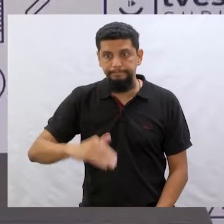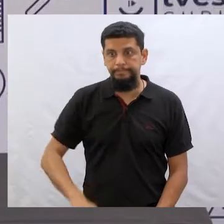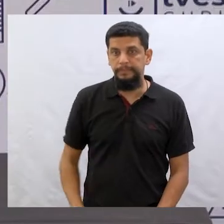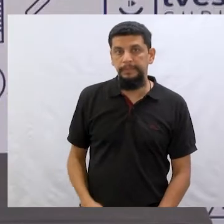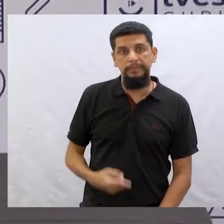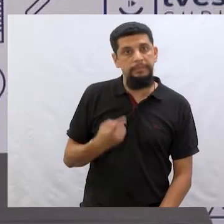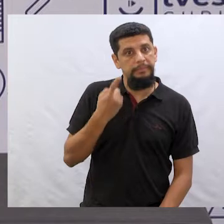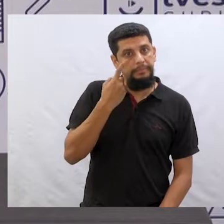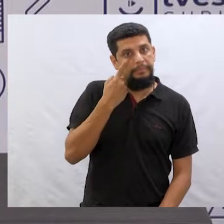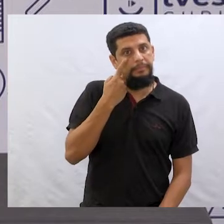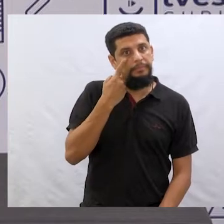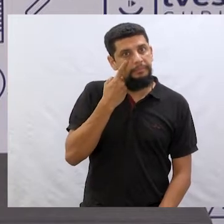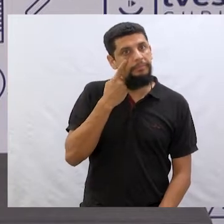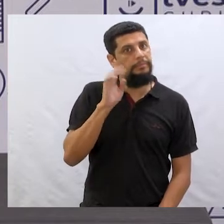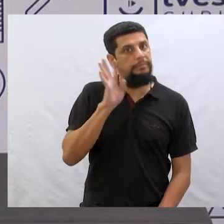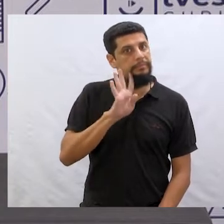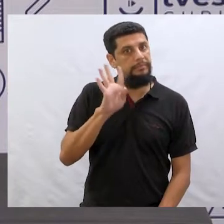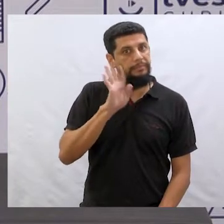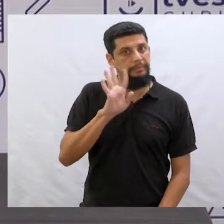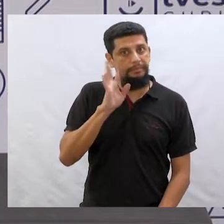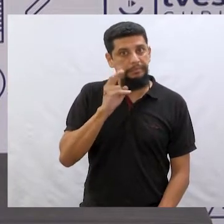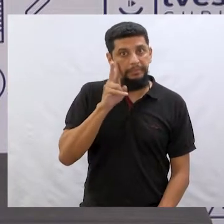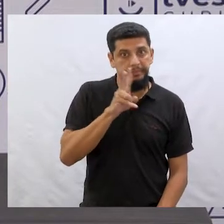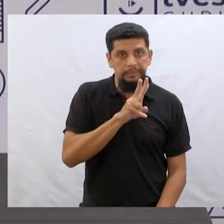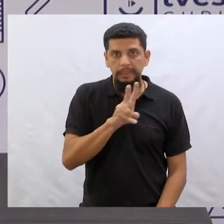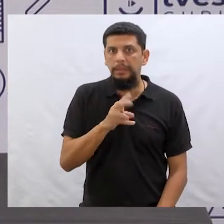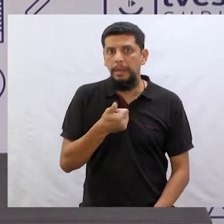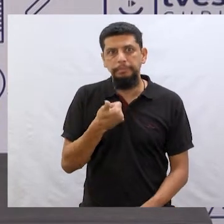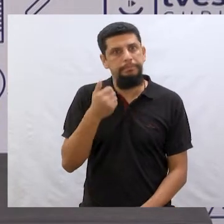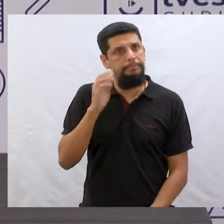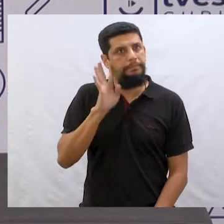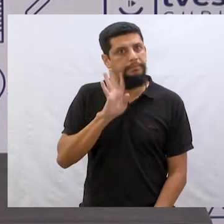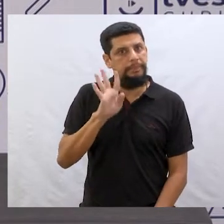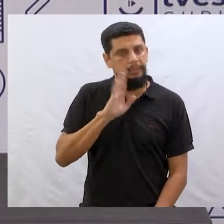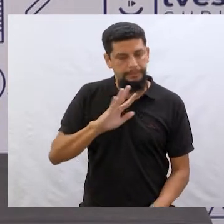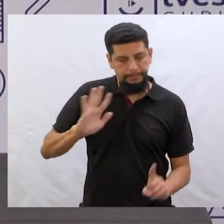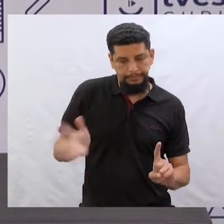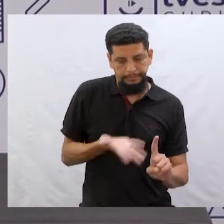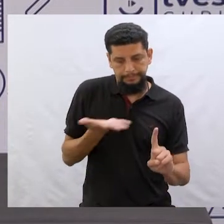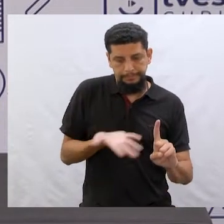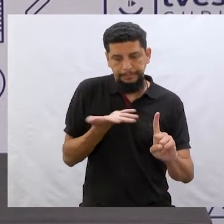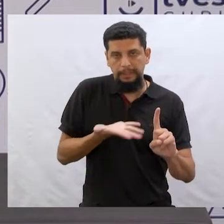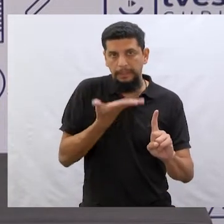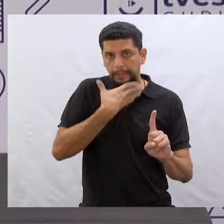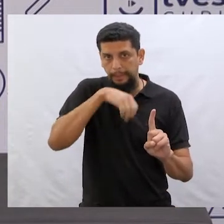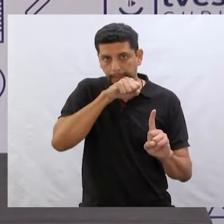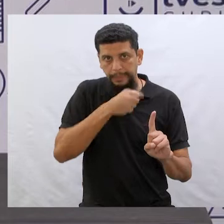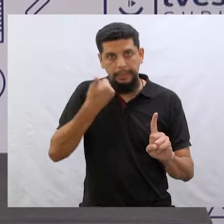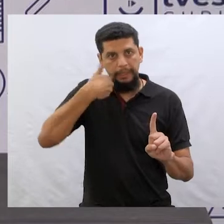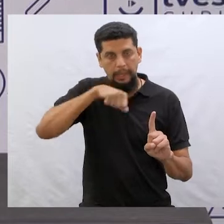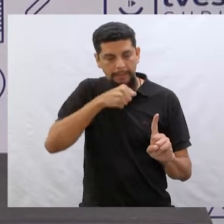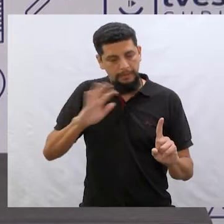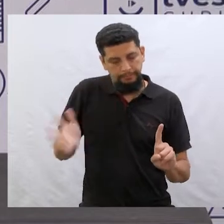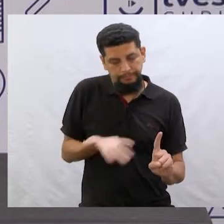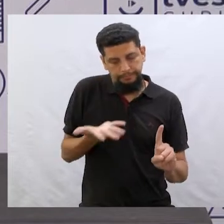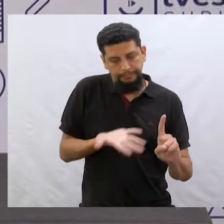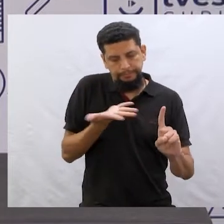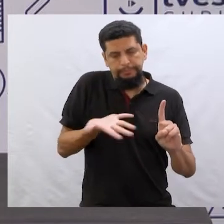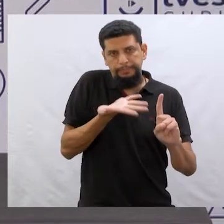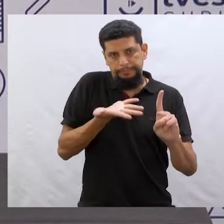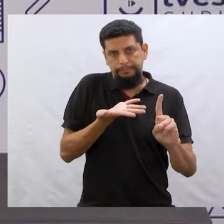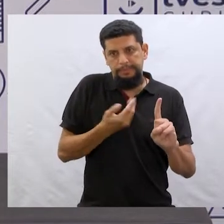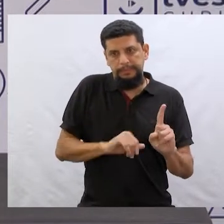Olha que foto gostosa de a gente ver. Não é bacana ver esse incentivo? A criança até se sente mais